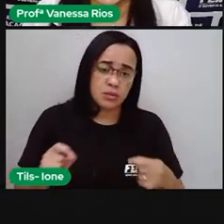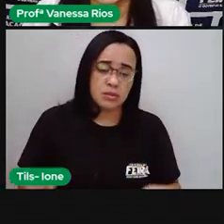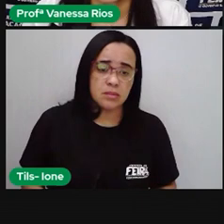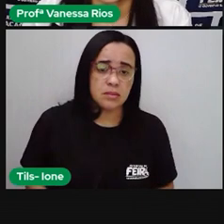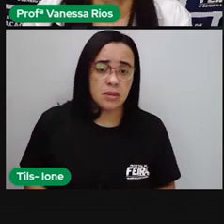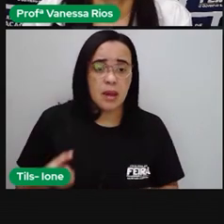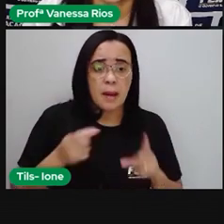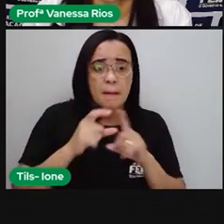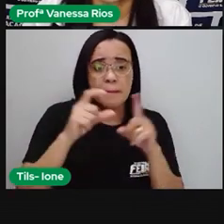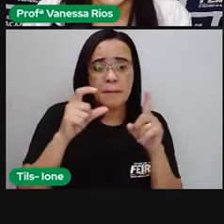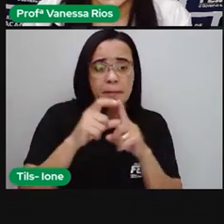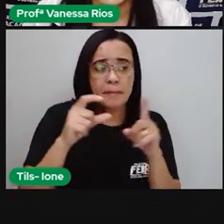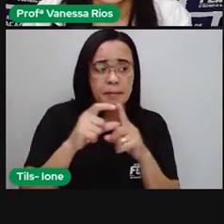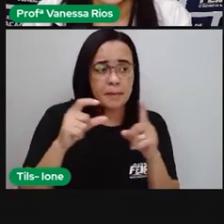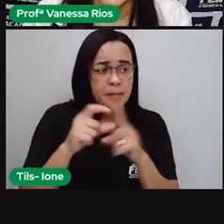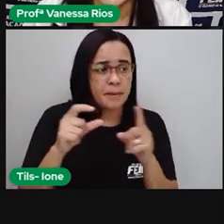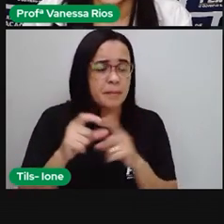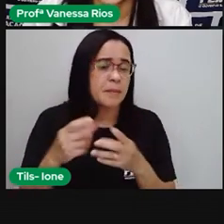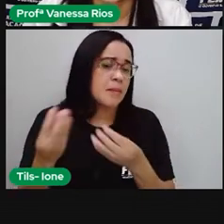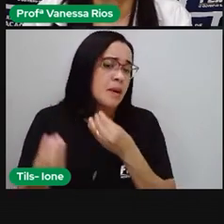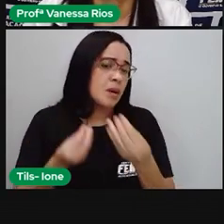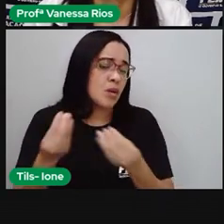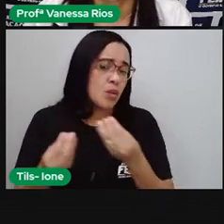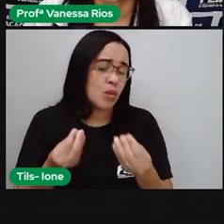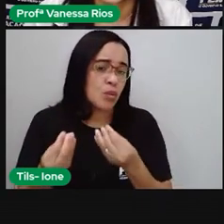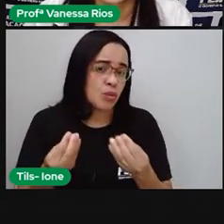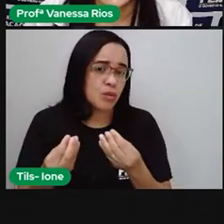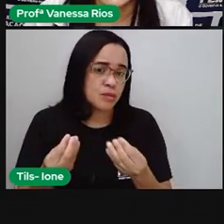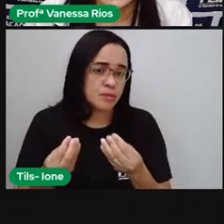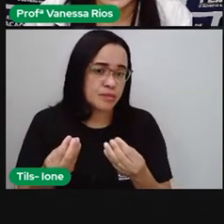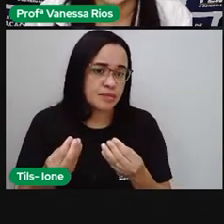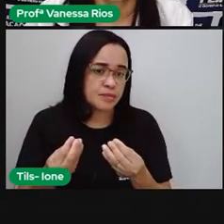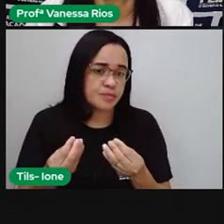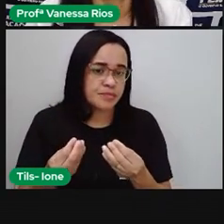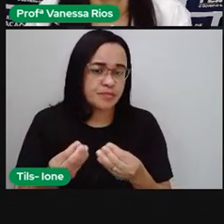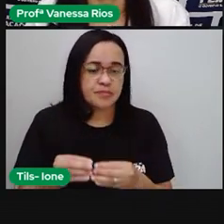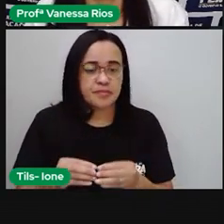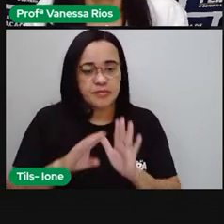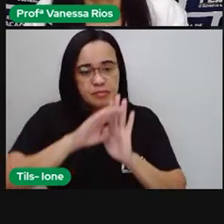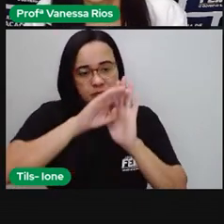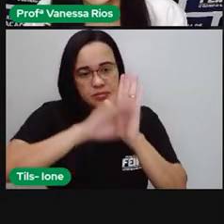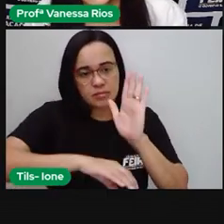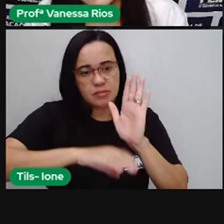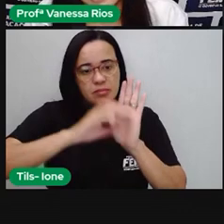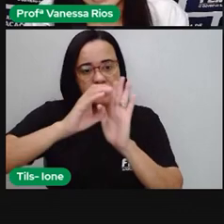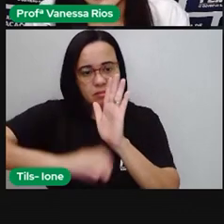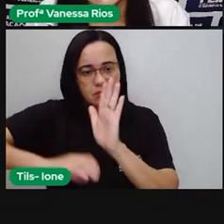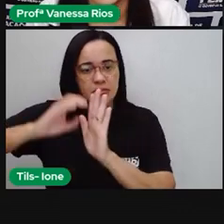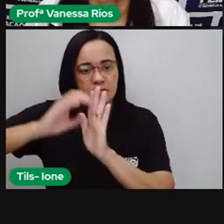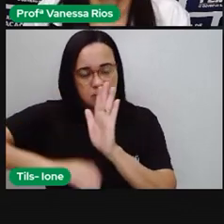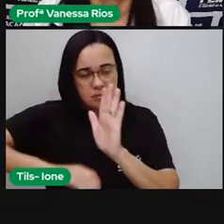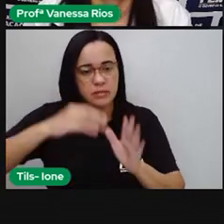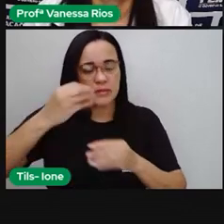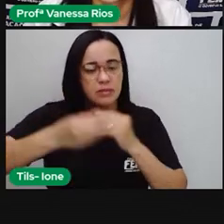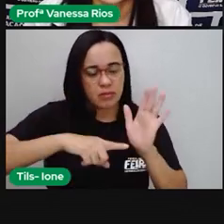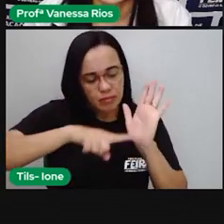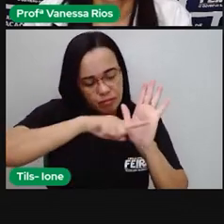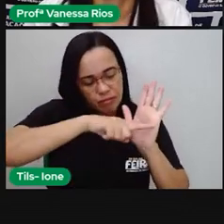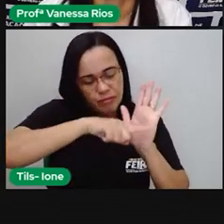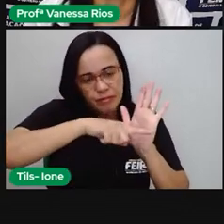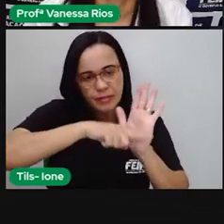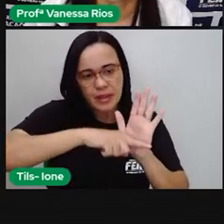palavra para expressar a ideia de subtração. Então, quando eu quero calcular diferença eu